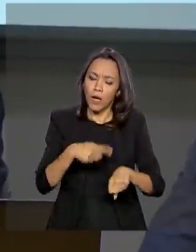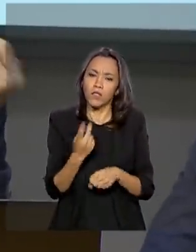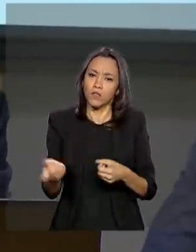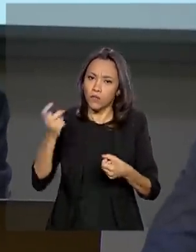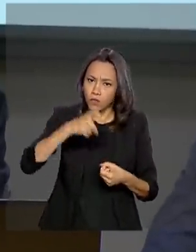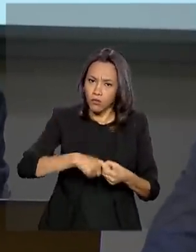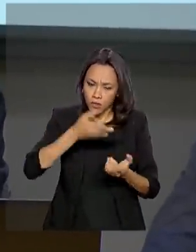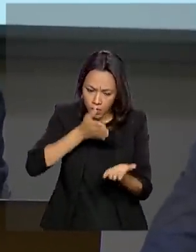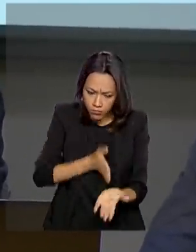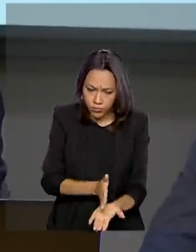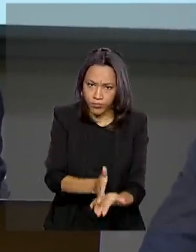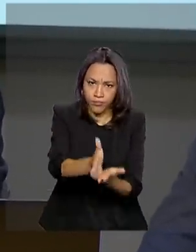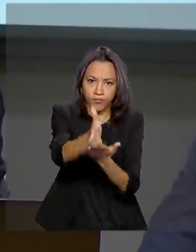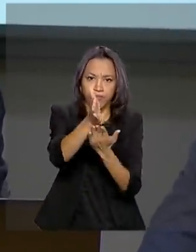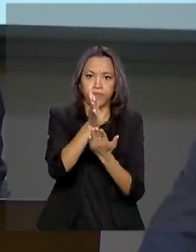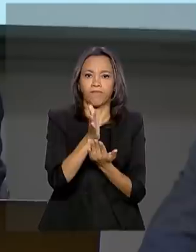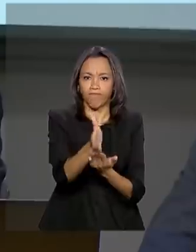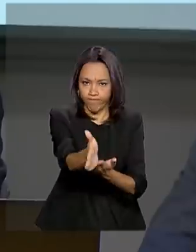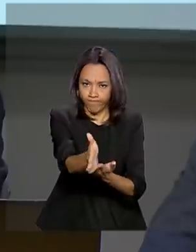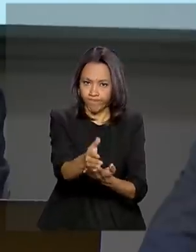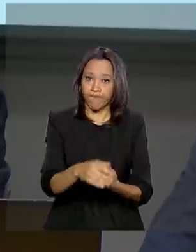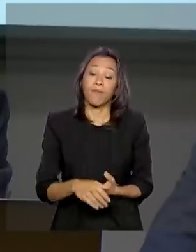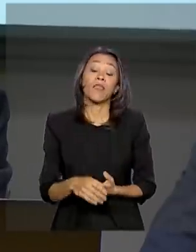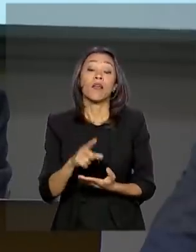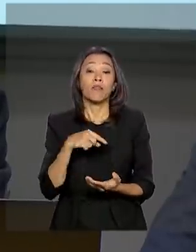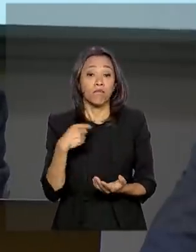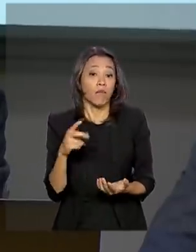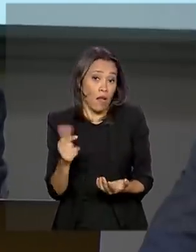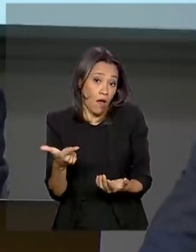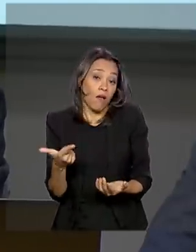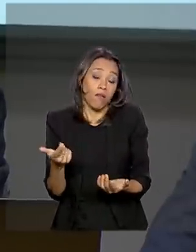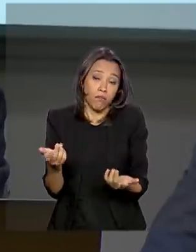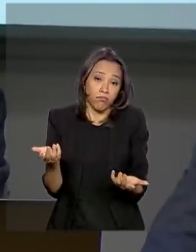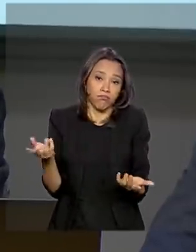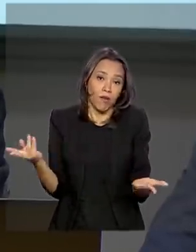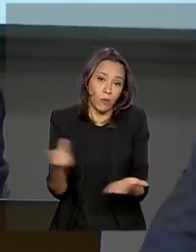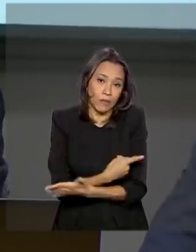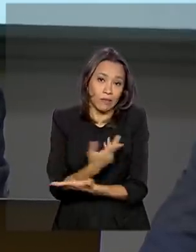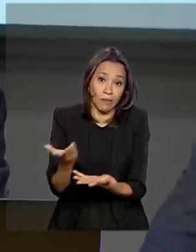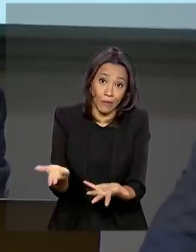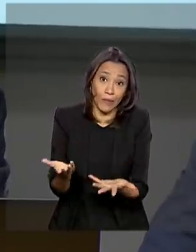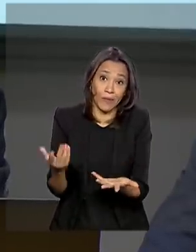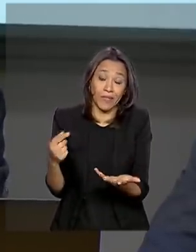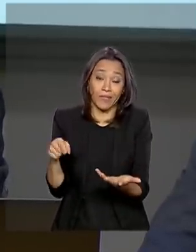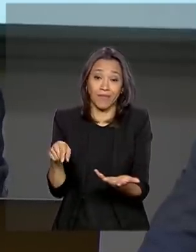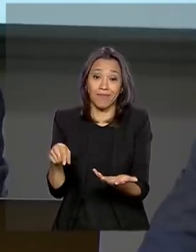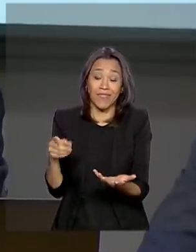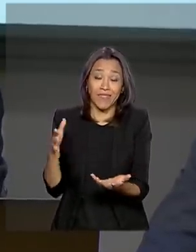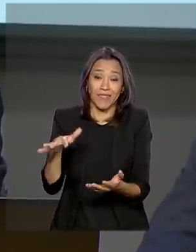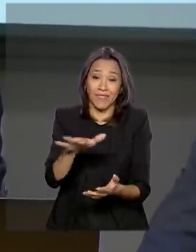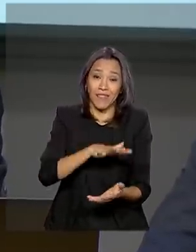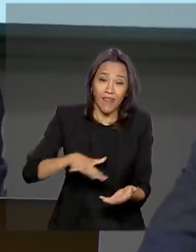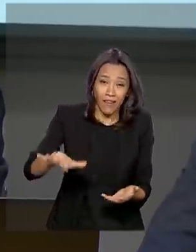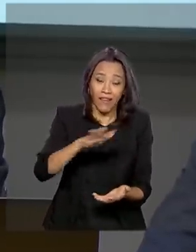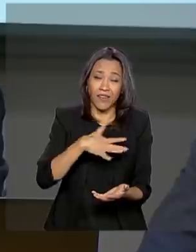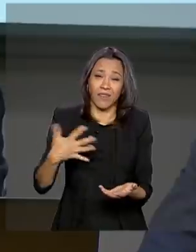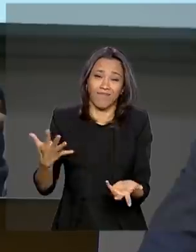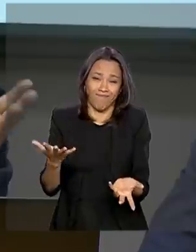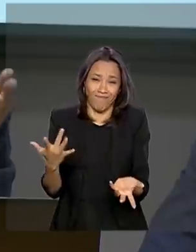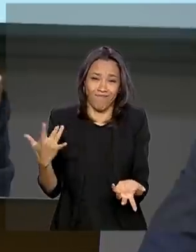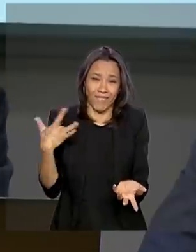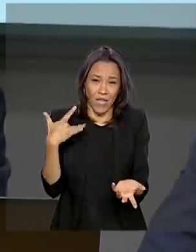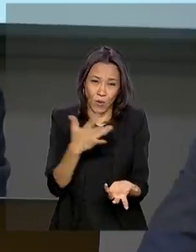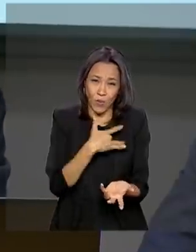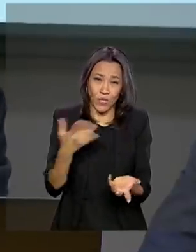Fomos golpeados no início do ano passado, reagimos. Sofremos um golpe mais forte ainda agora, do ponto de vista de saúde pública. Uma ameaça